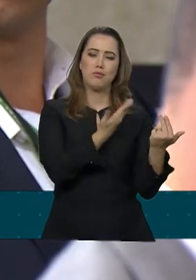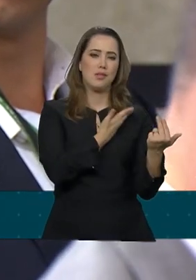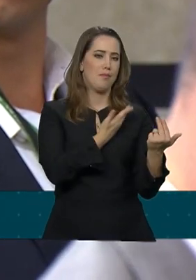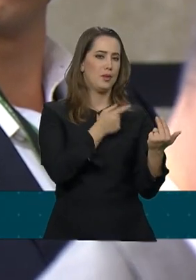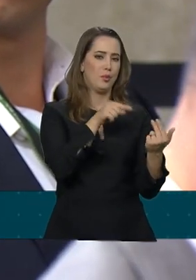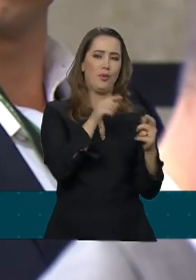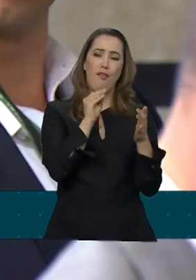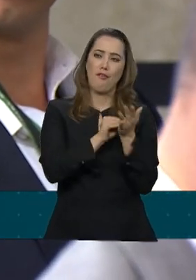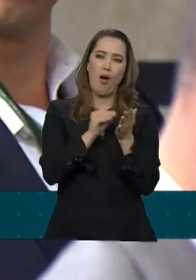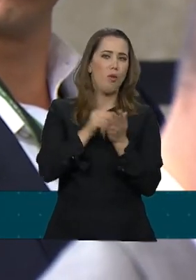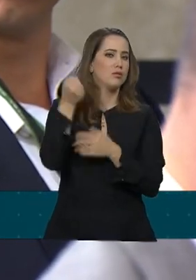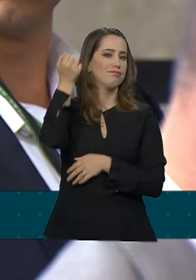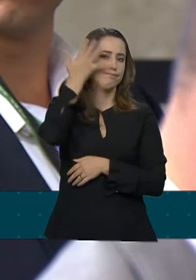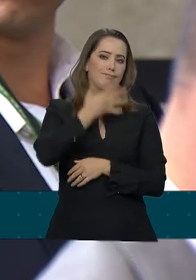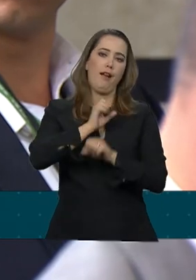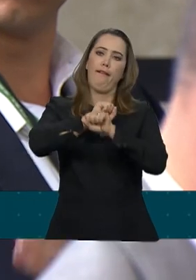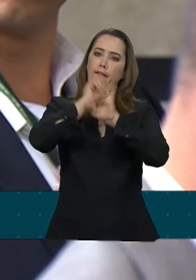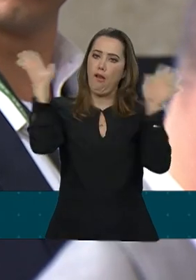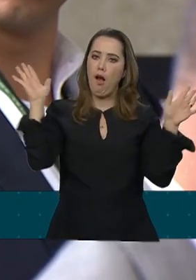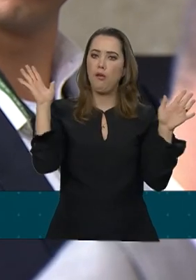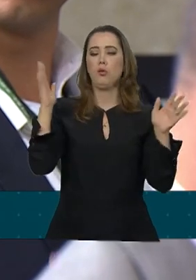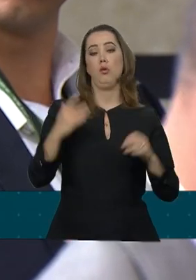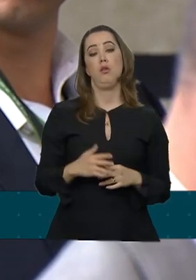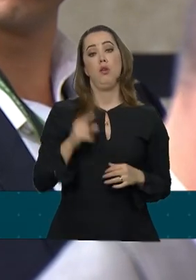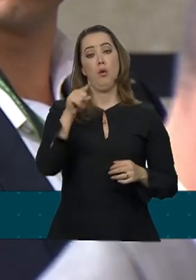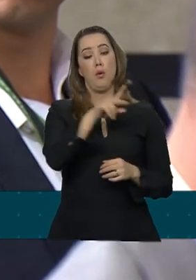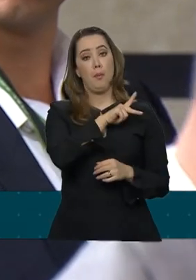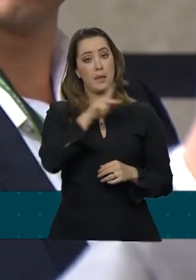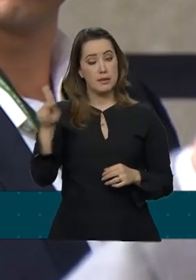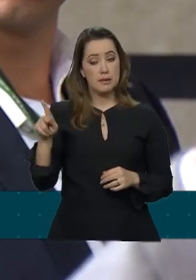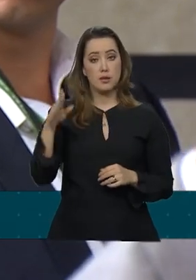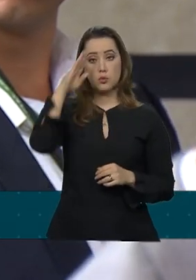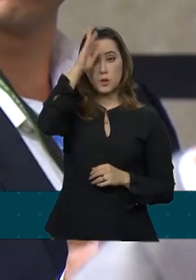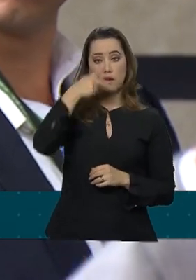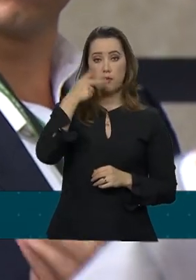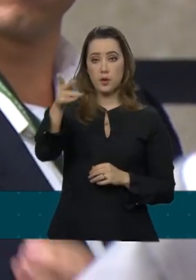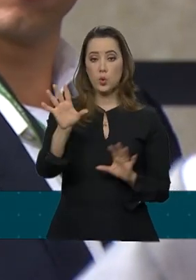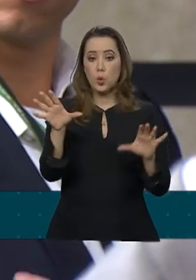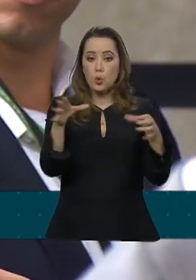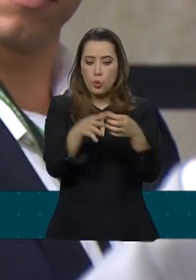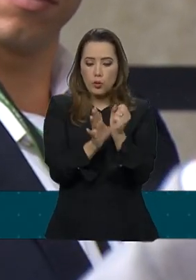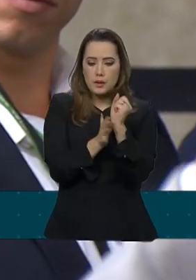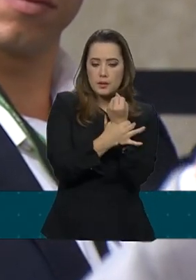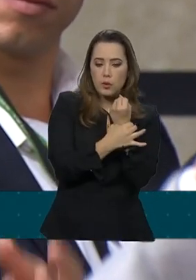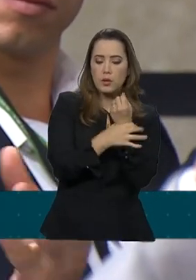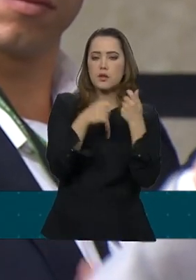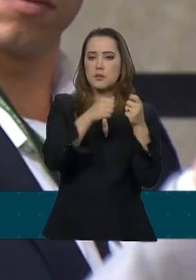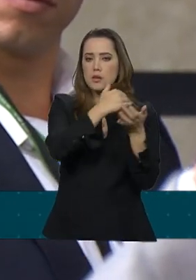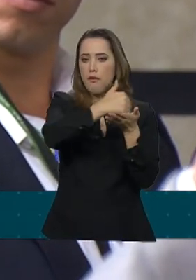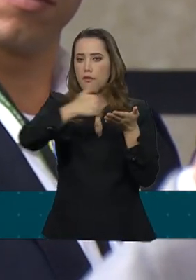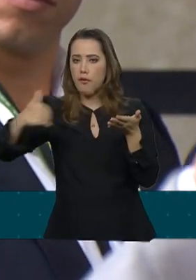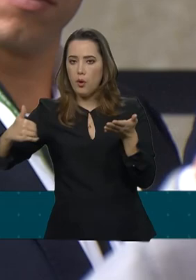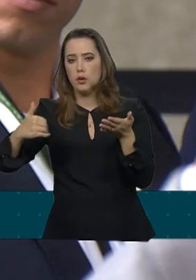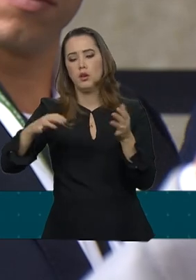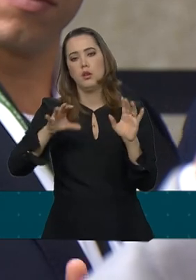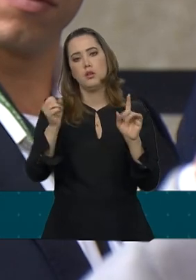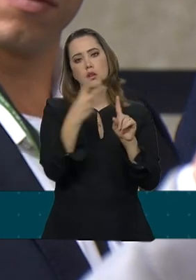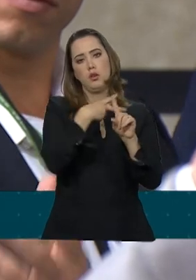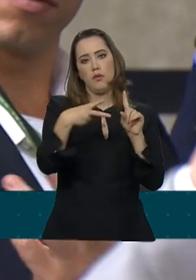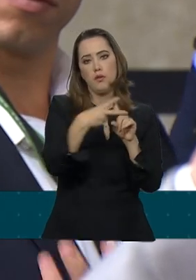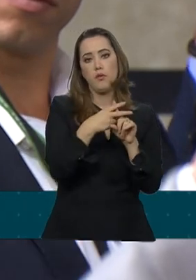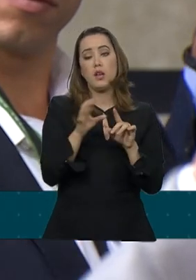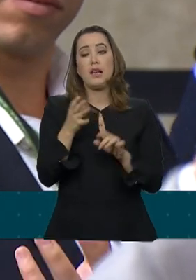ficou claro. O presidente disse que as categorias da segurança pública deveriam sair do texto da reforma. Nós gostaríamos de entender